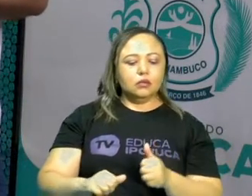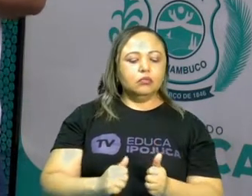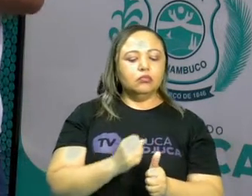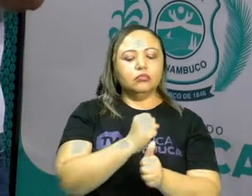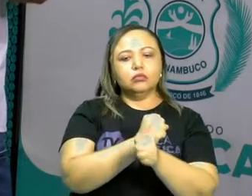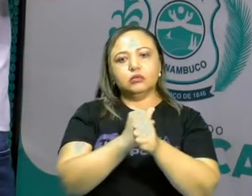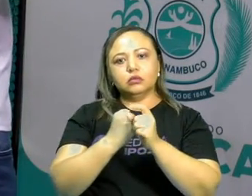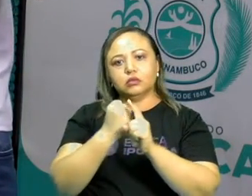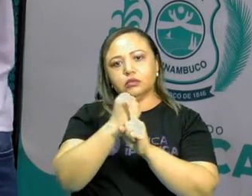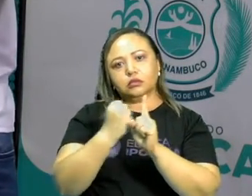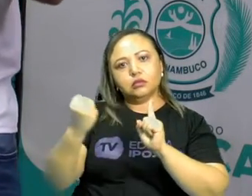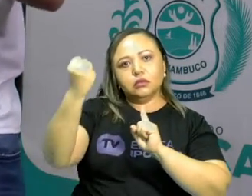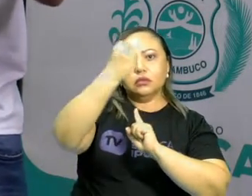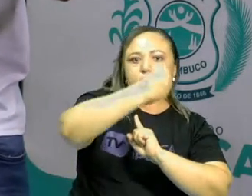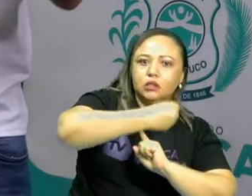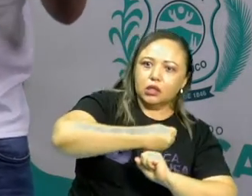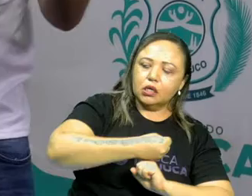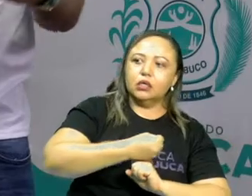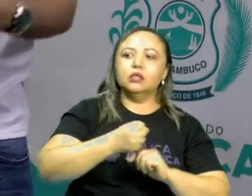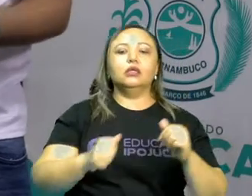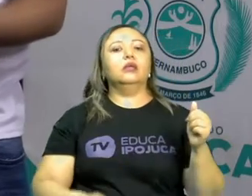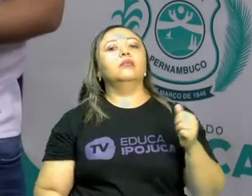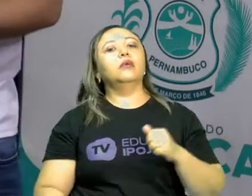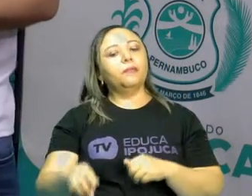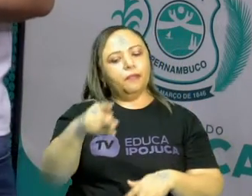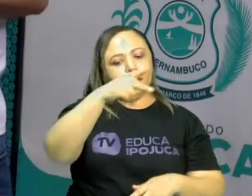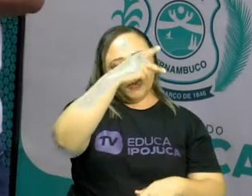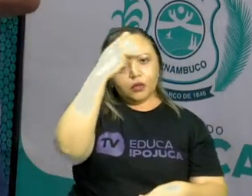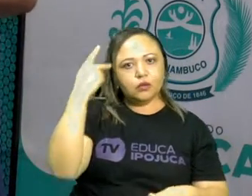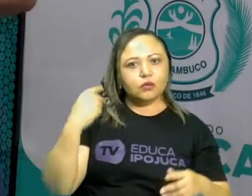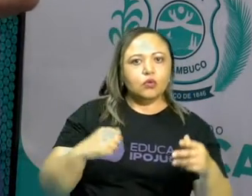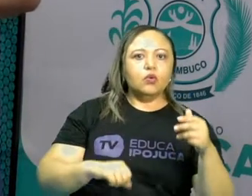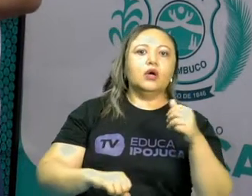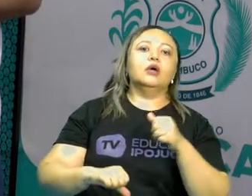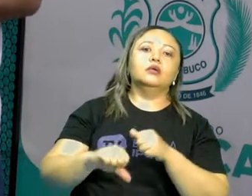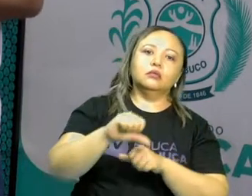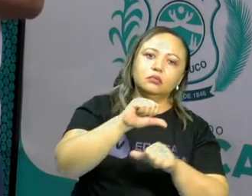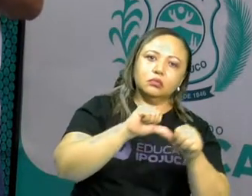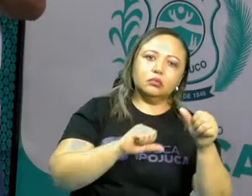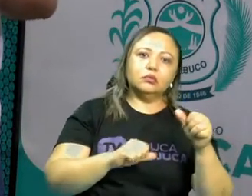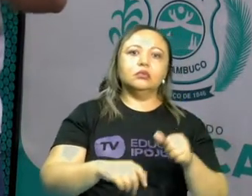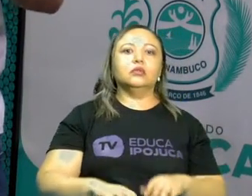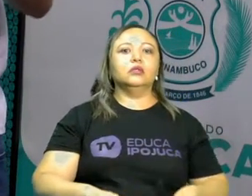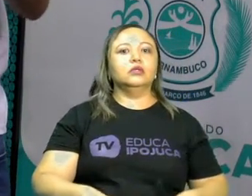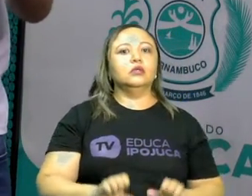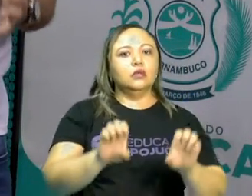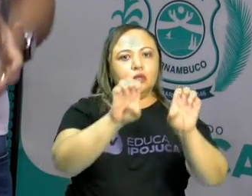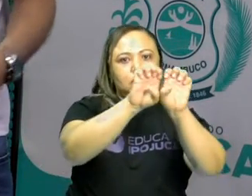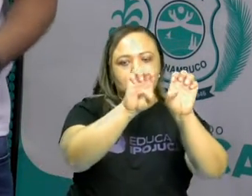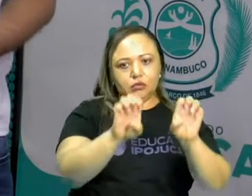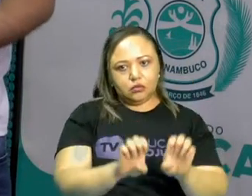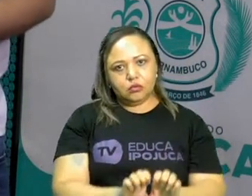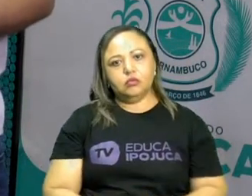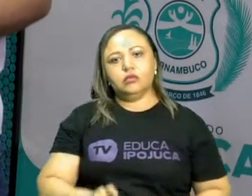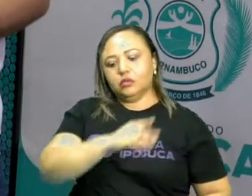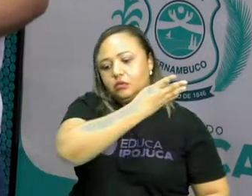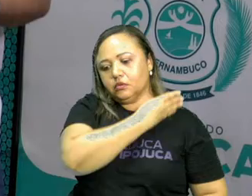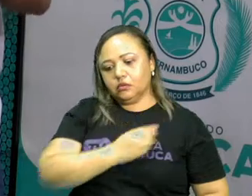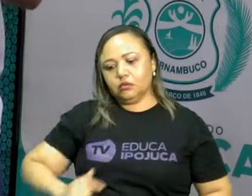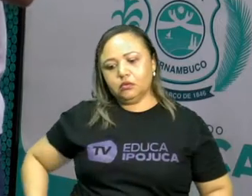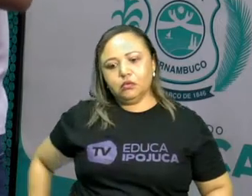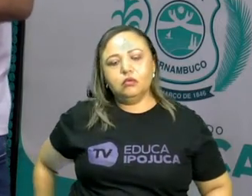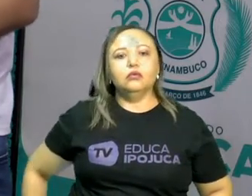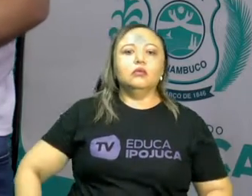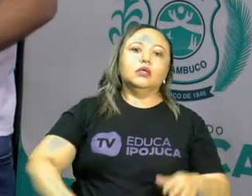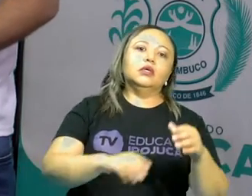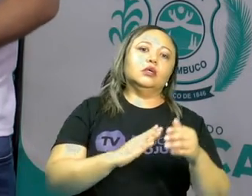Elas são mudanças nas relações sociais entre as pessoas. Elas são mudanças nas estruturas de governo, nas estruturas